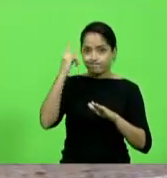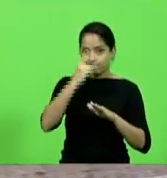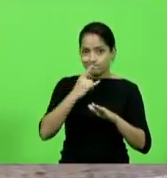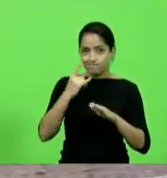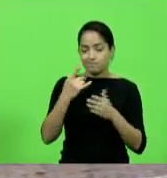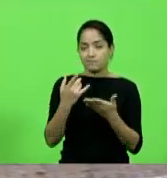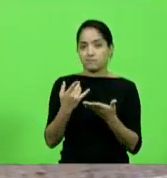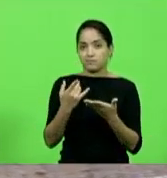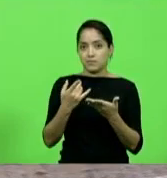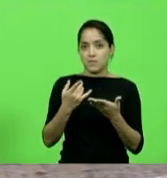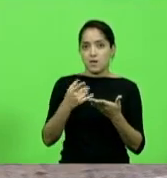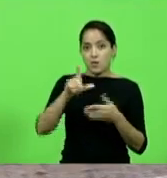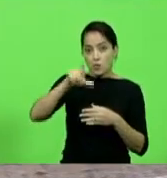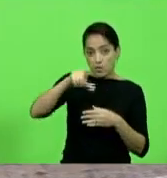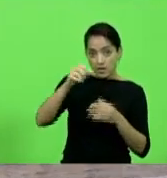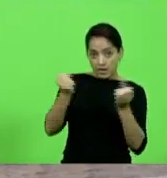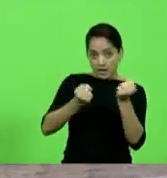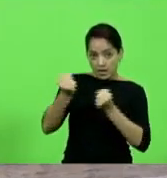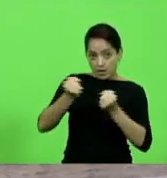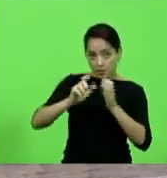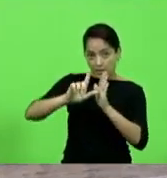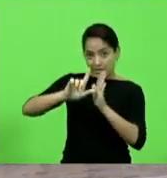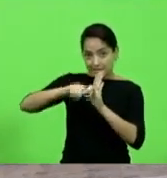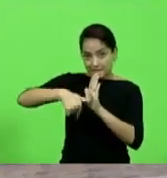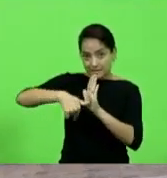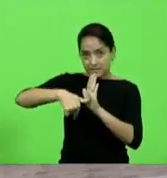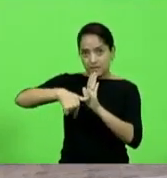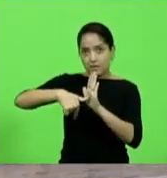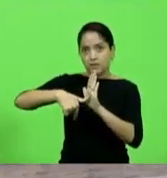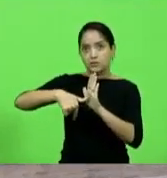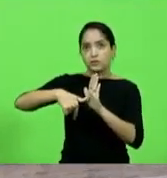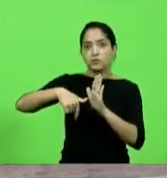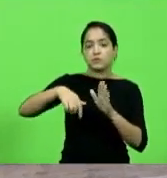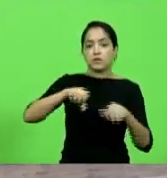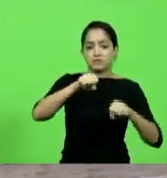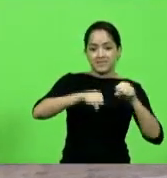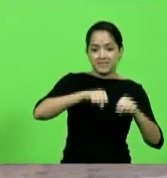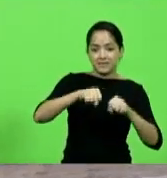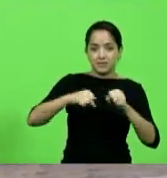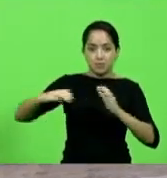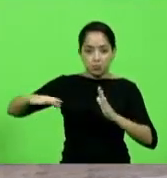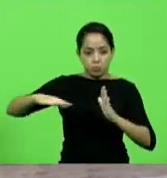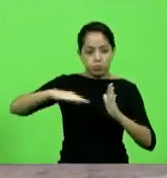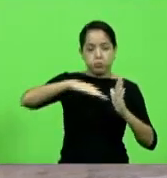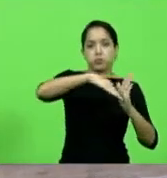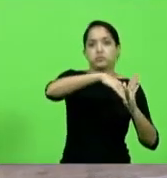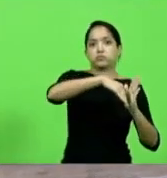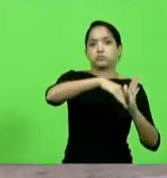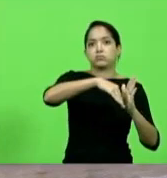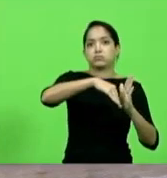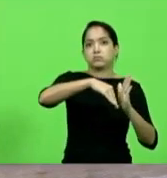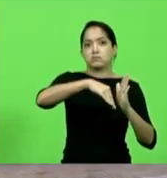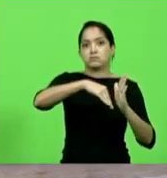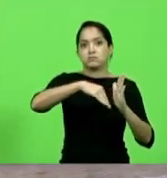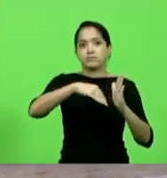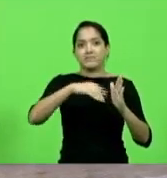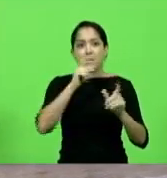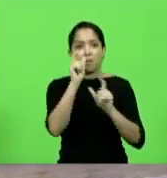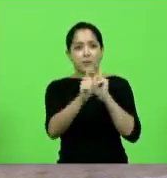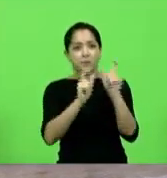com a documentação atrasada, derrubou a bicicleta dos ciclistas e ainda saiu xingando